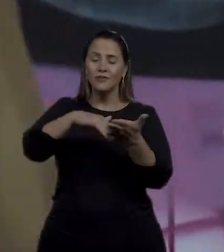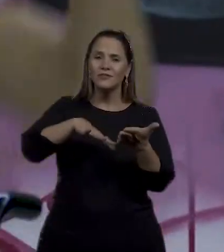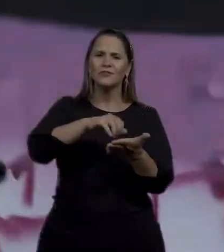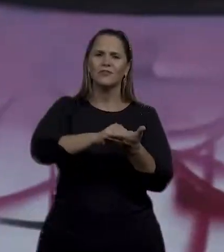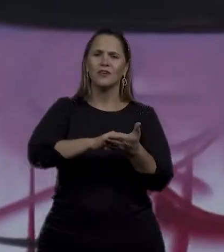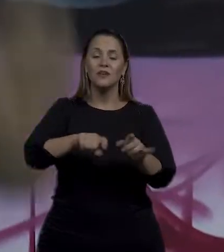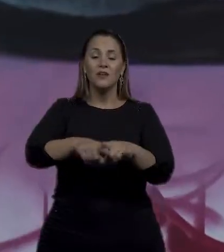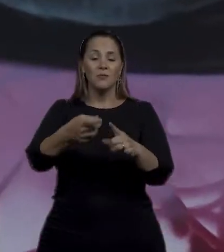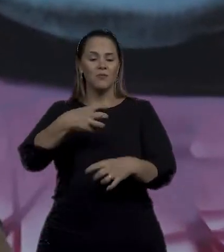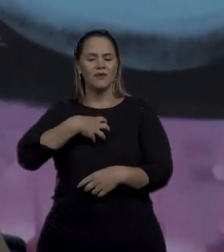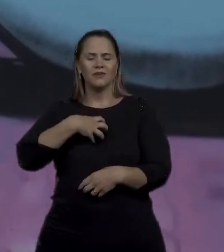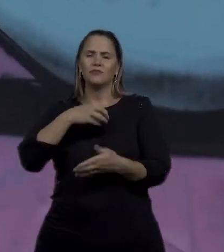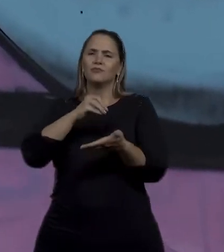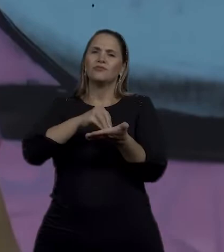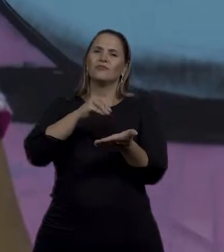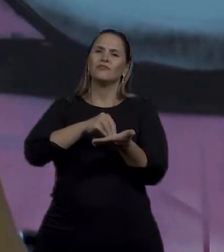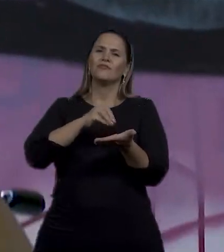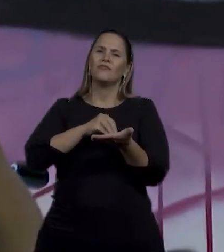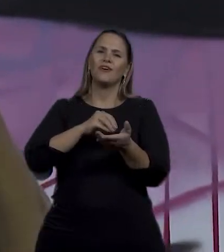Ela queria dançar.